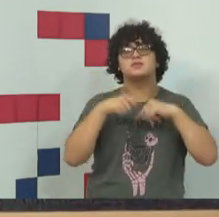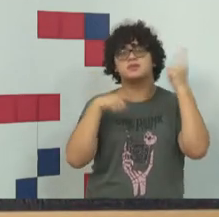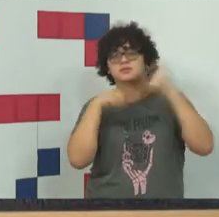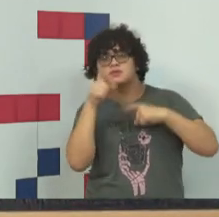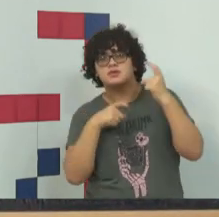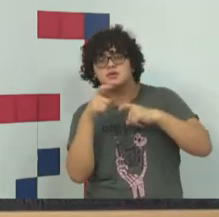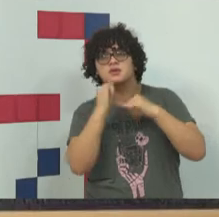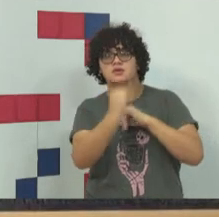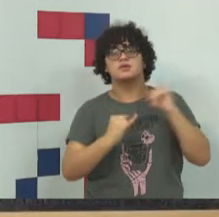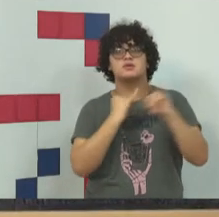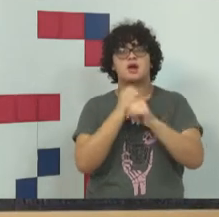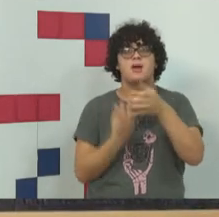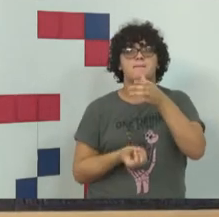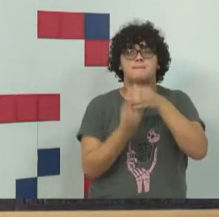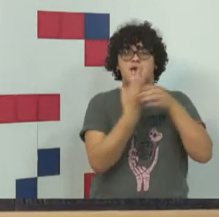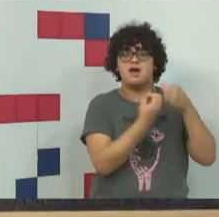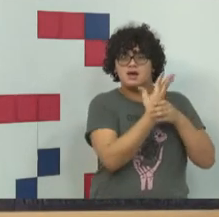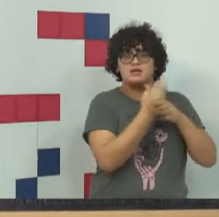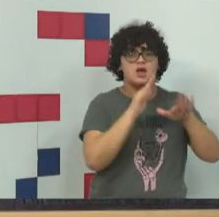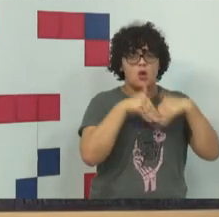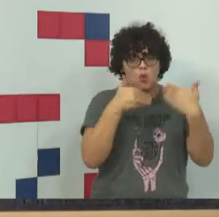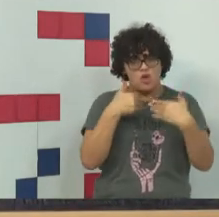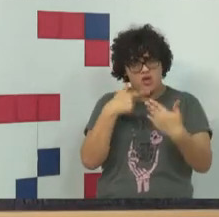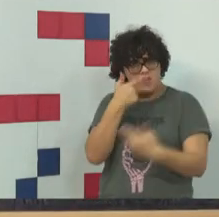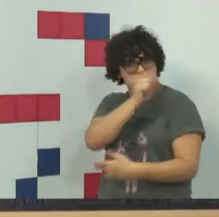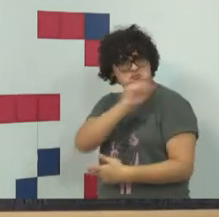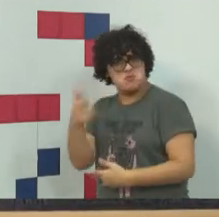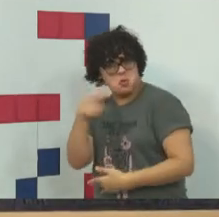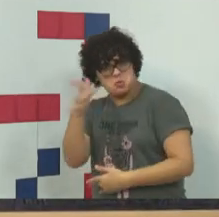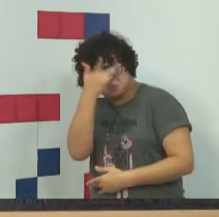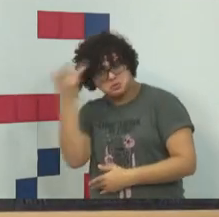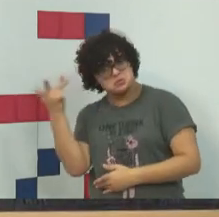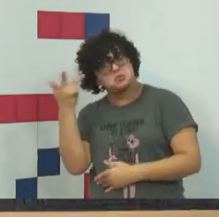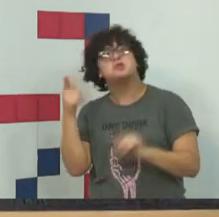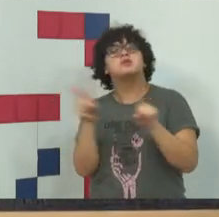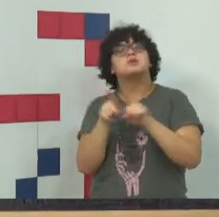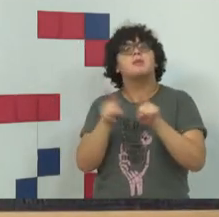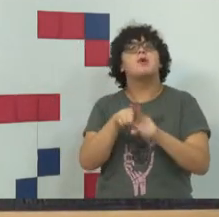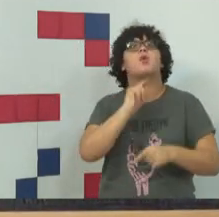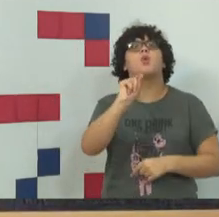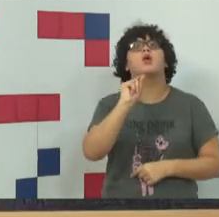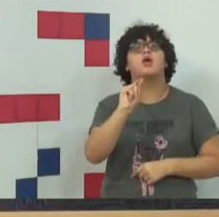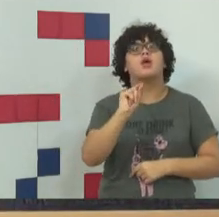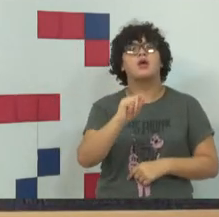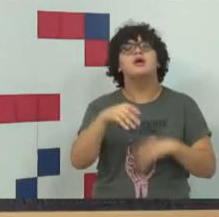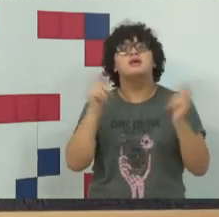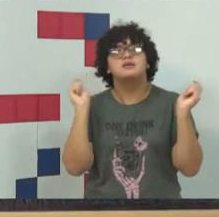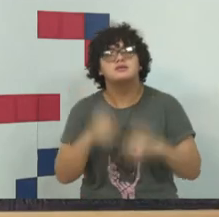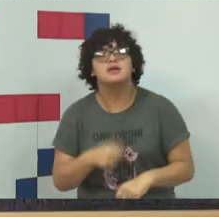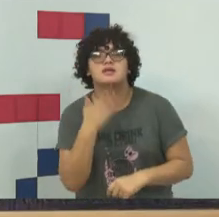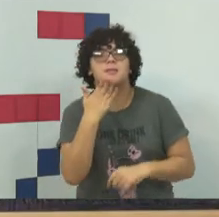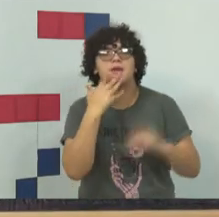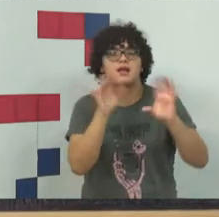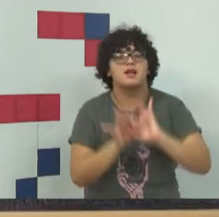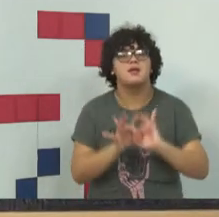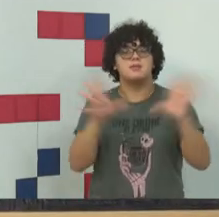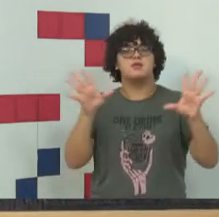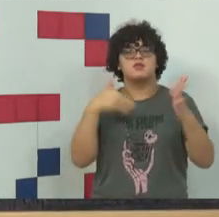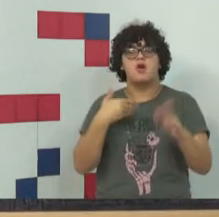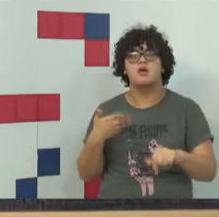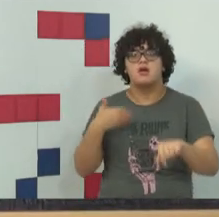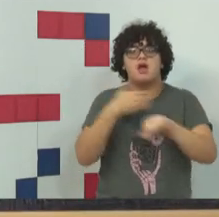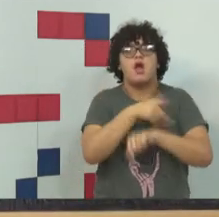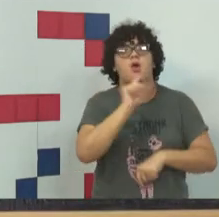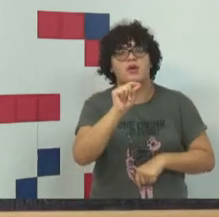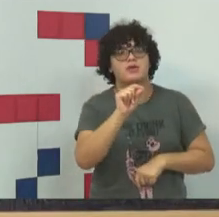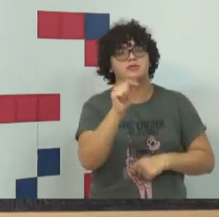internet aparece quando violam os direitos de outras pessoas. E, sendo assim, deixa de ser uma liberdade e passa a ser uma